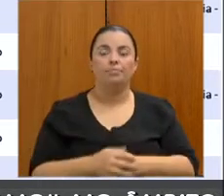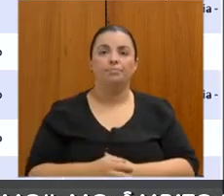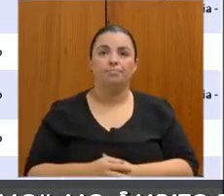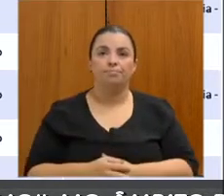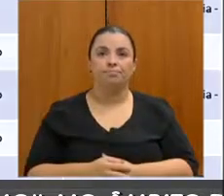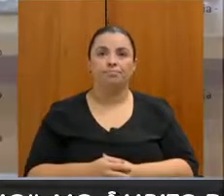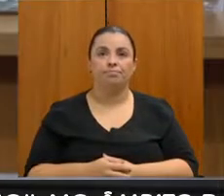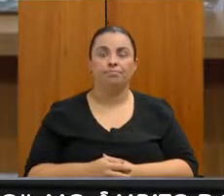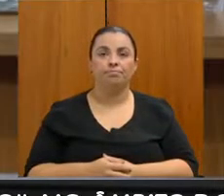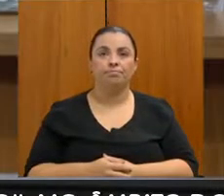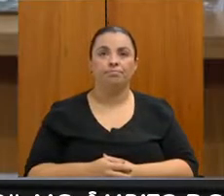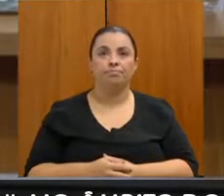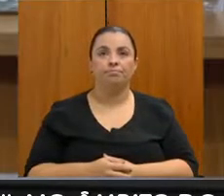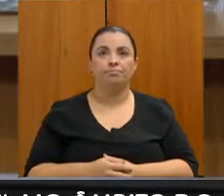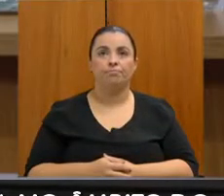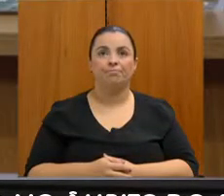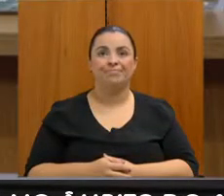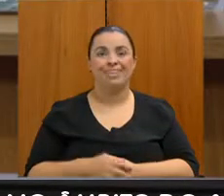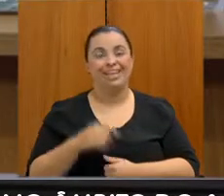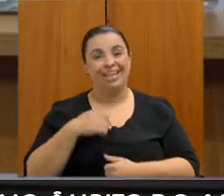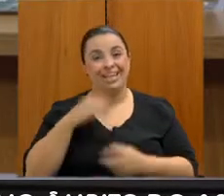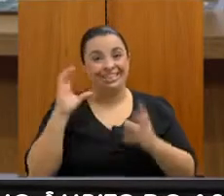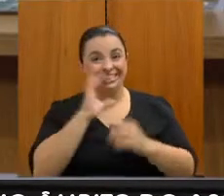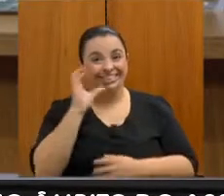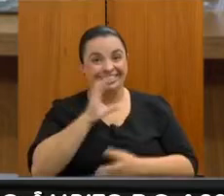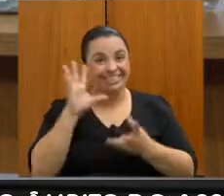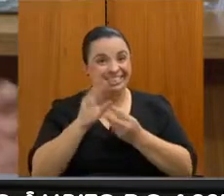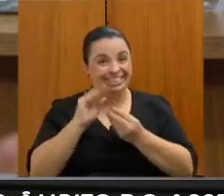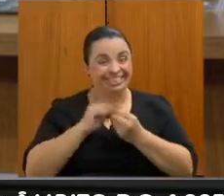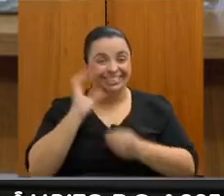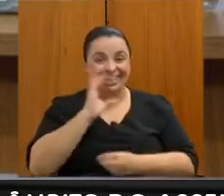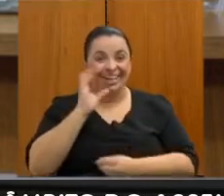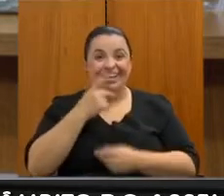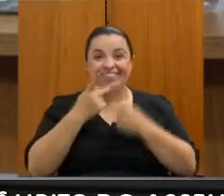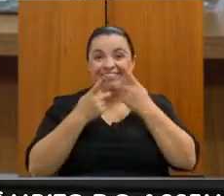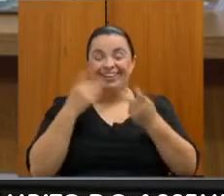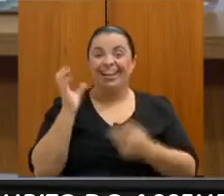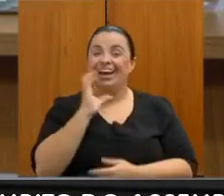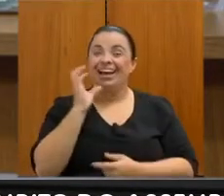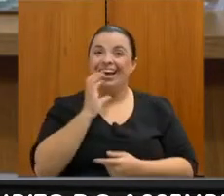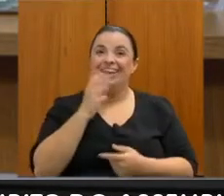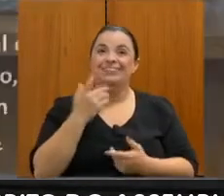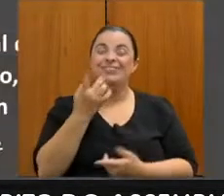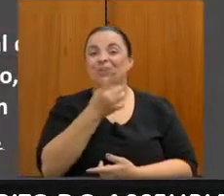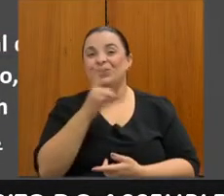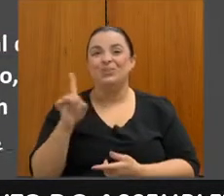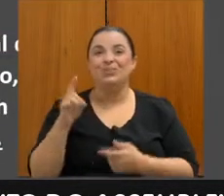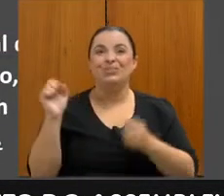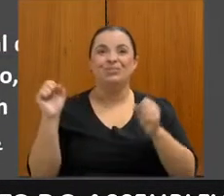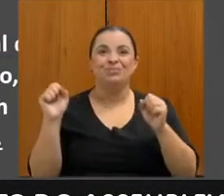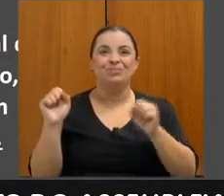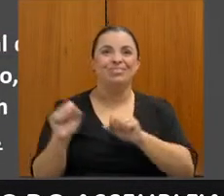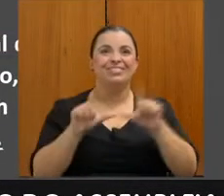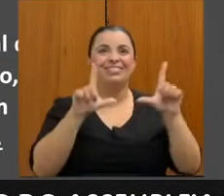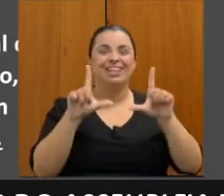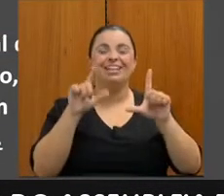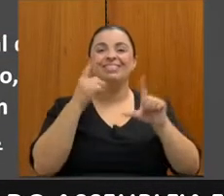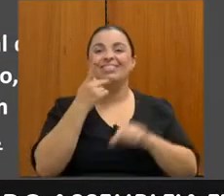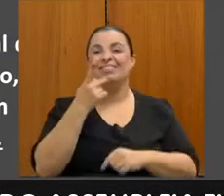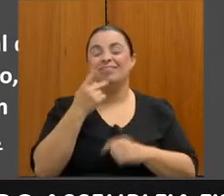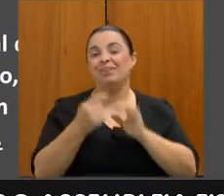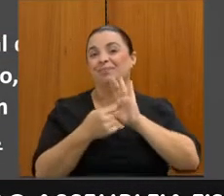E aí eu chego correndo bastante aqui no último slide nosso sobre as nossas ações,